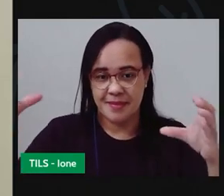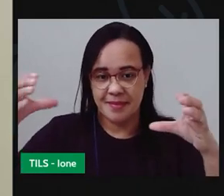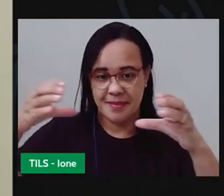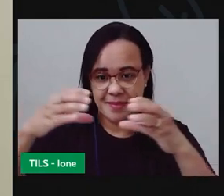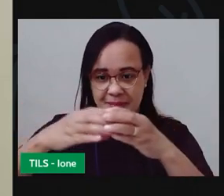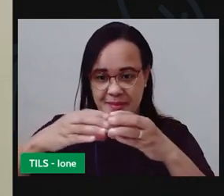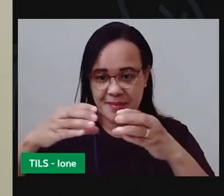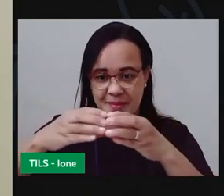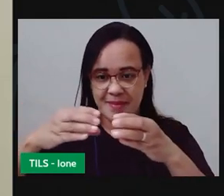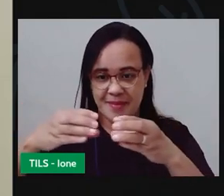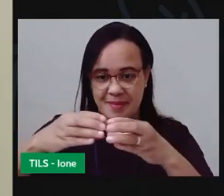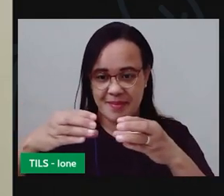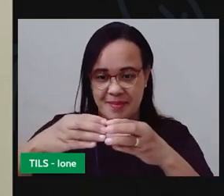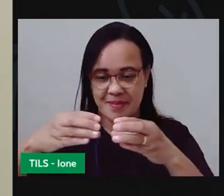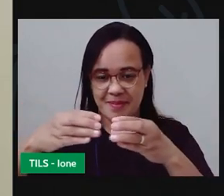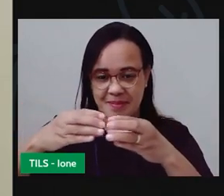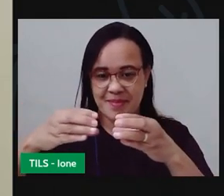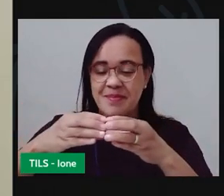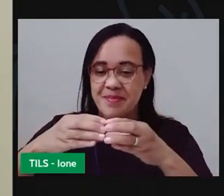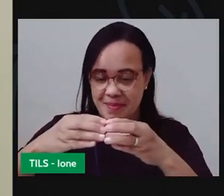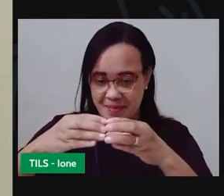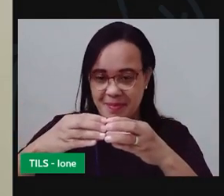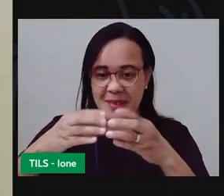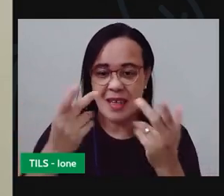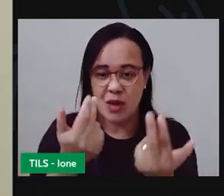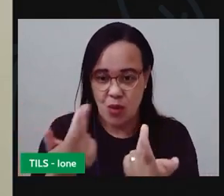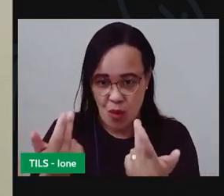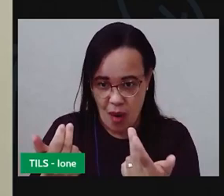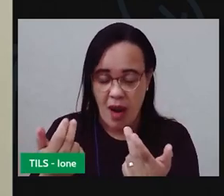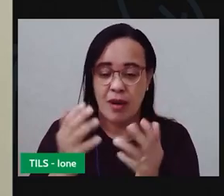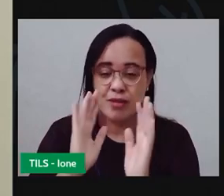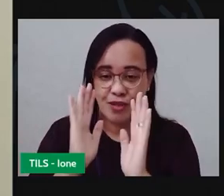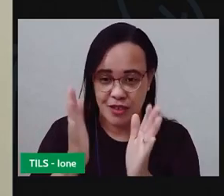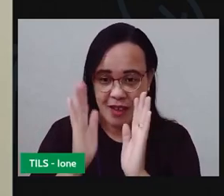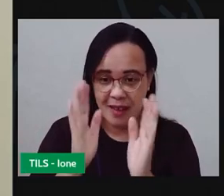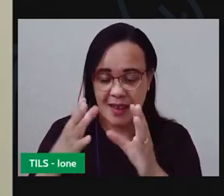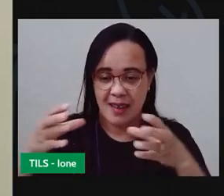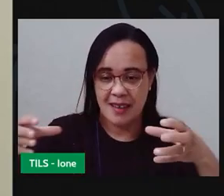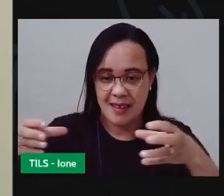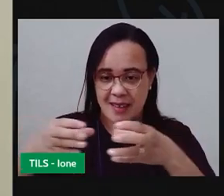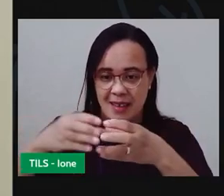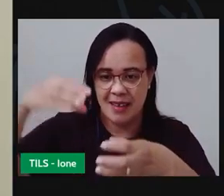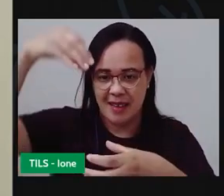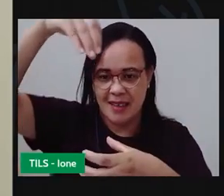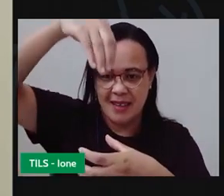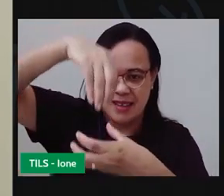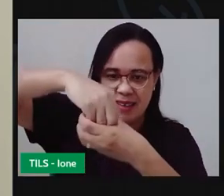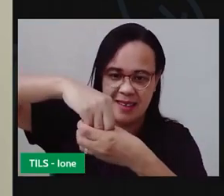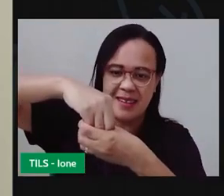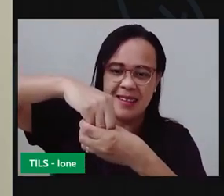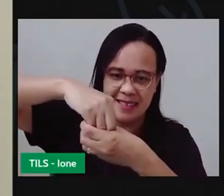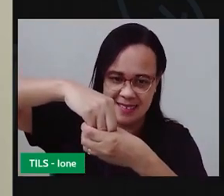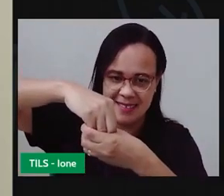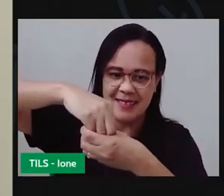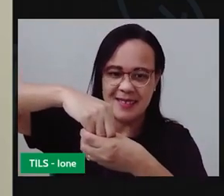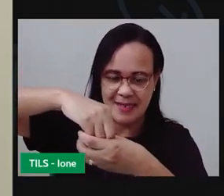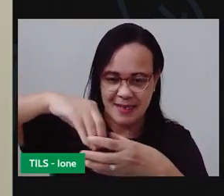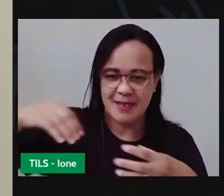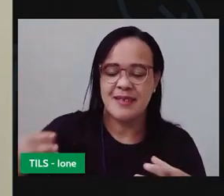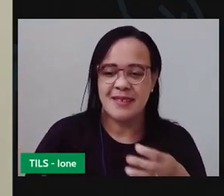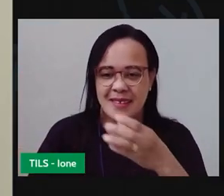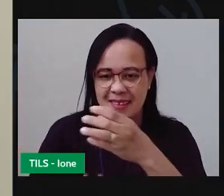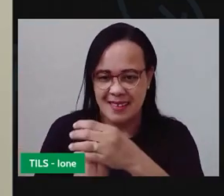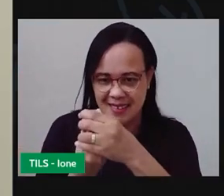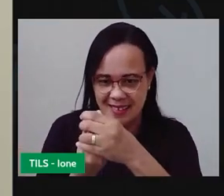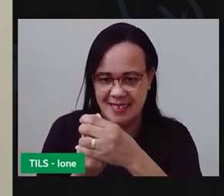pegar as partes da garrafa que cortamos e vamos juntar que ela fique assim ó uma dentro da